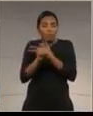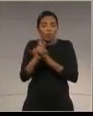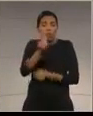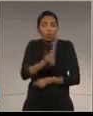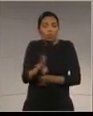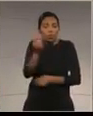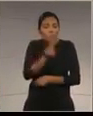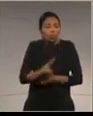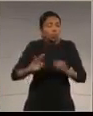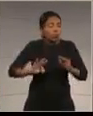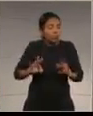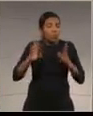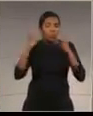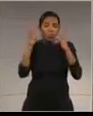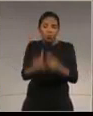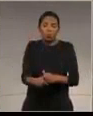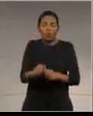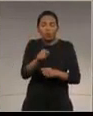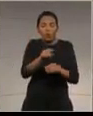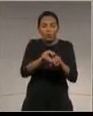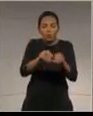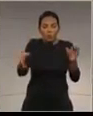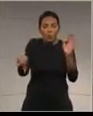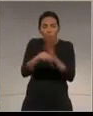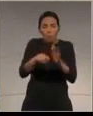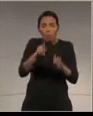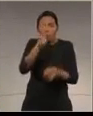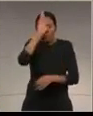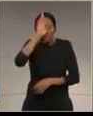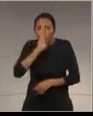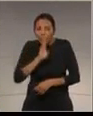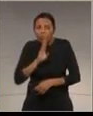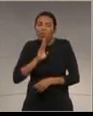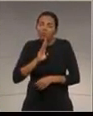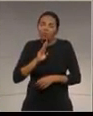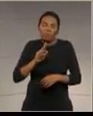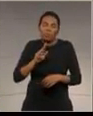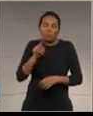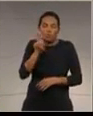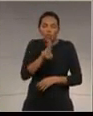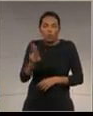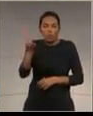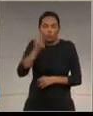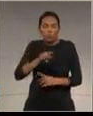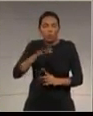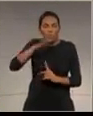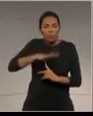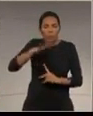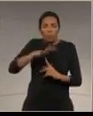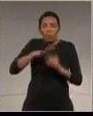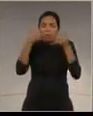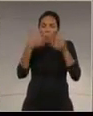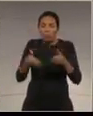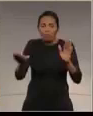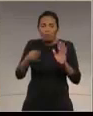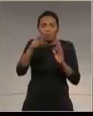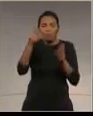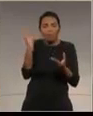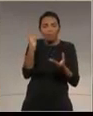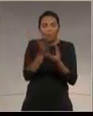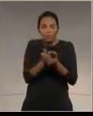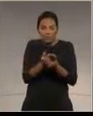destinadas ao uso público nas unidades de conservação no âmbito do Estado do Paraná e que deu origem à abertura do processo